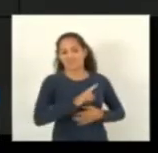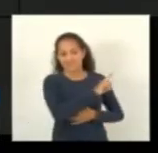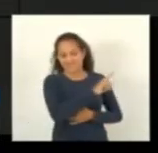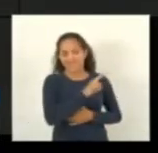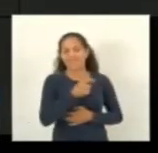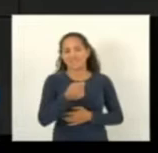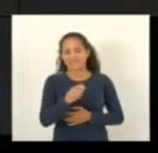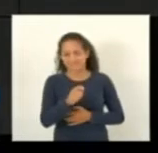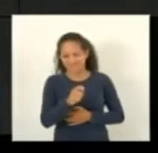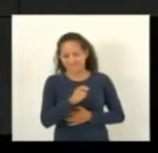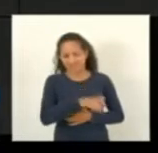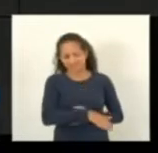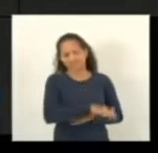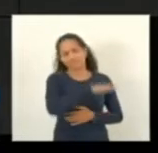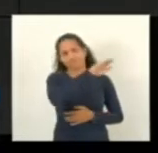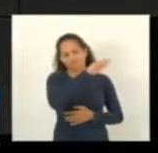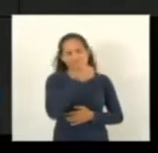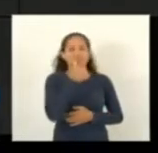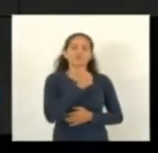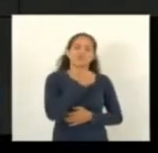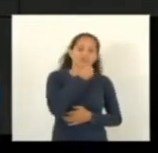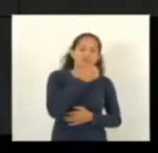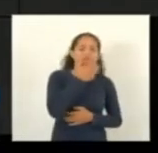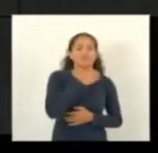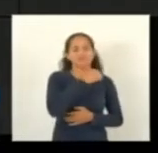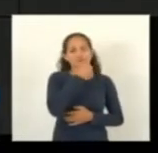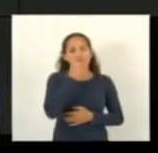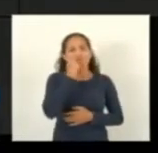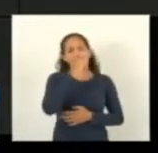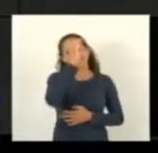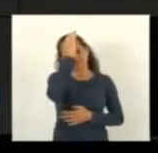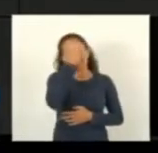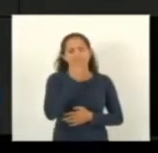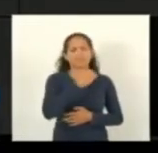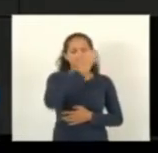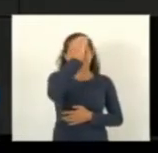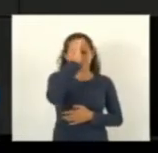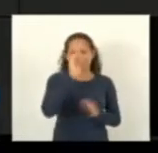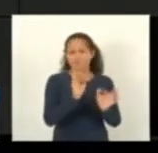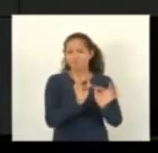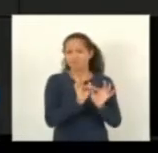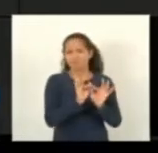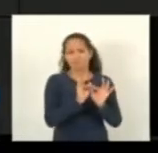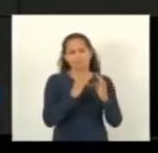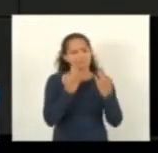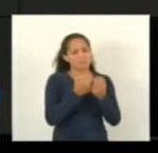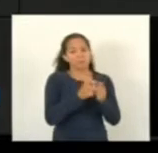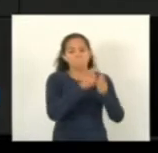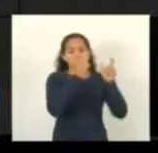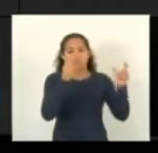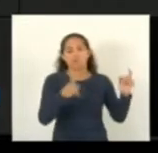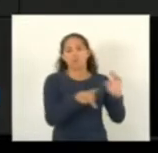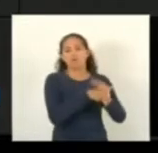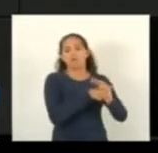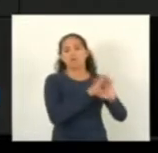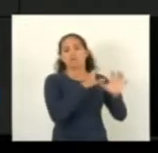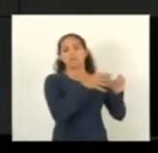Chaves criada em Alfredo Chaves meus avós meus tios uma grande parte da nossa família materna